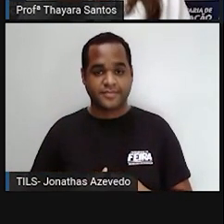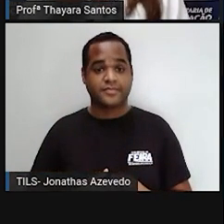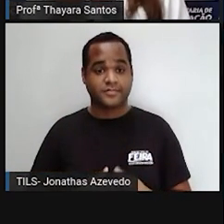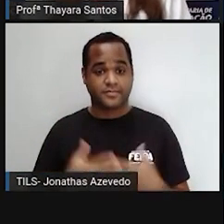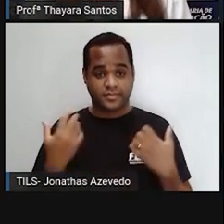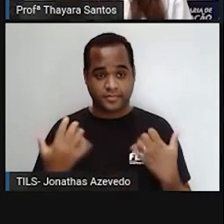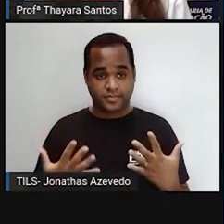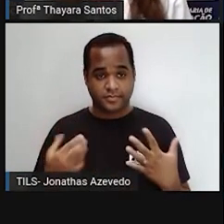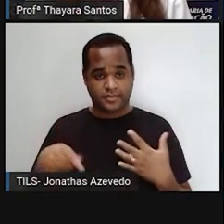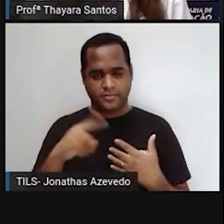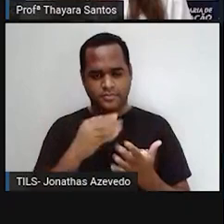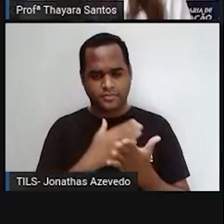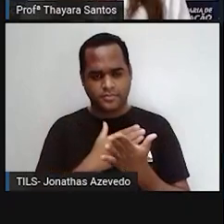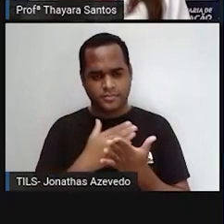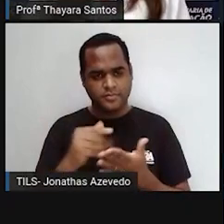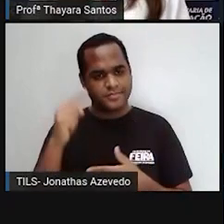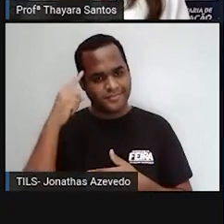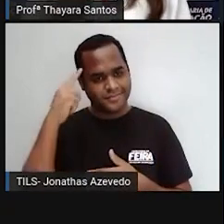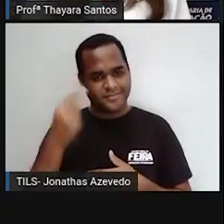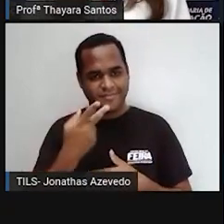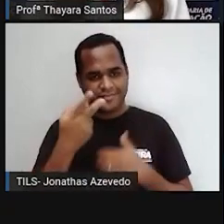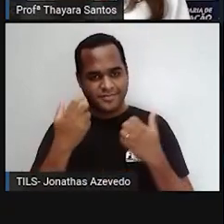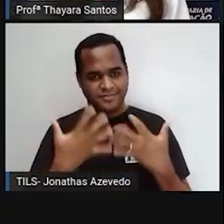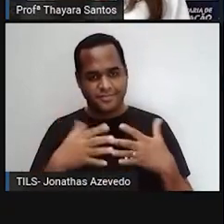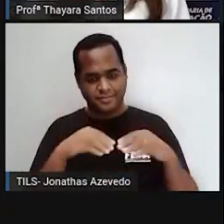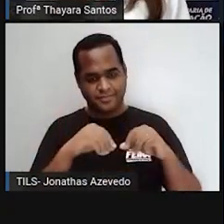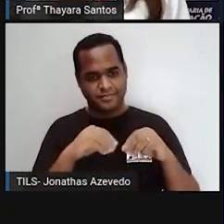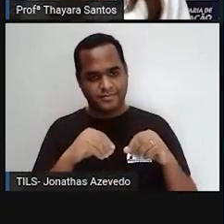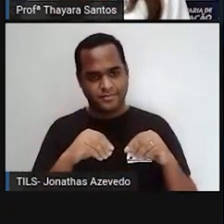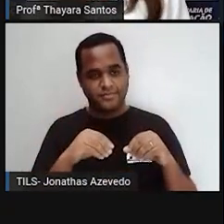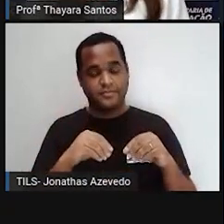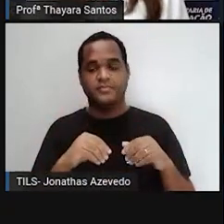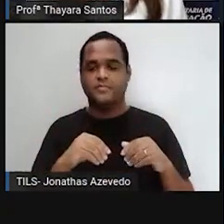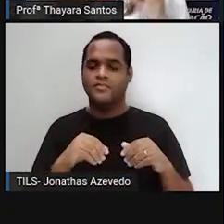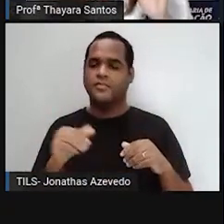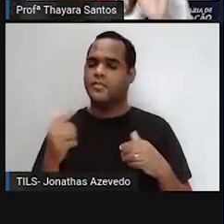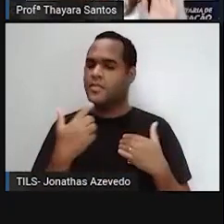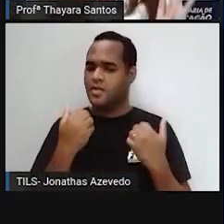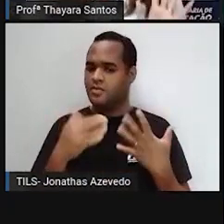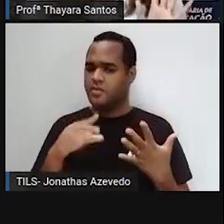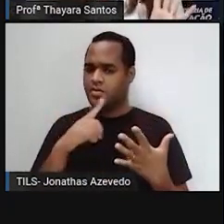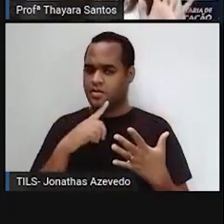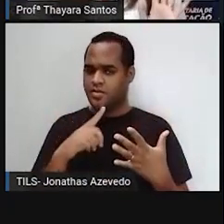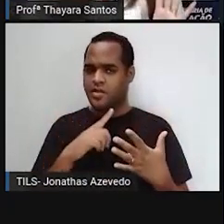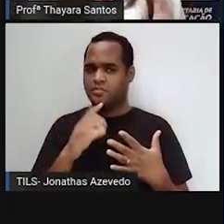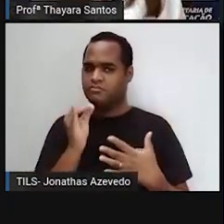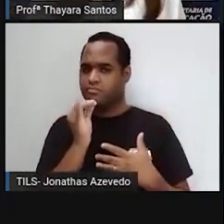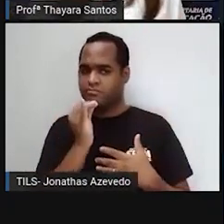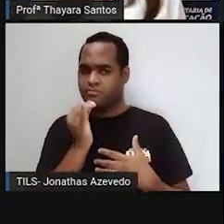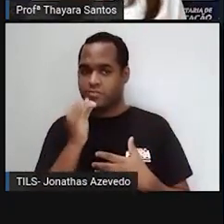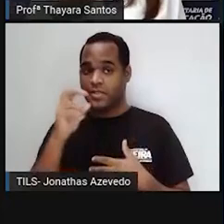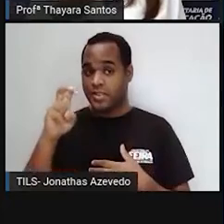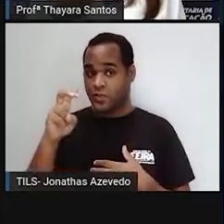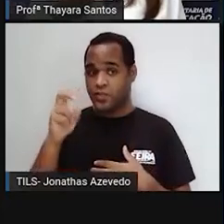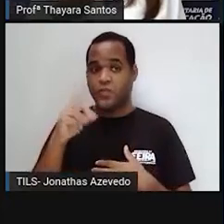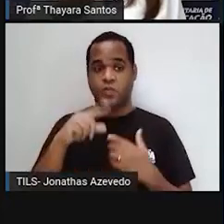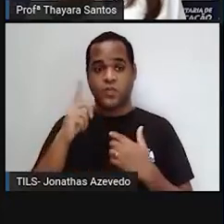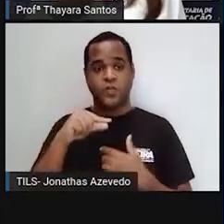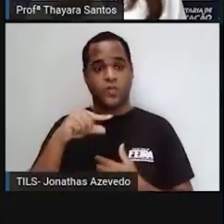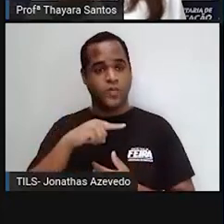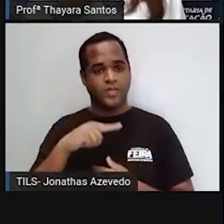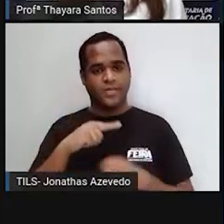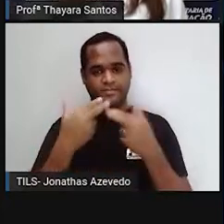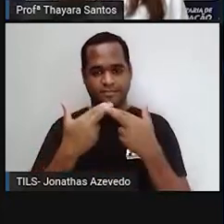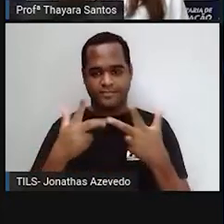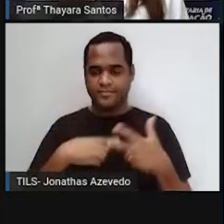Então, vamos começar falando sobre os ecossistemas terrestres. A gente tem, eu trouxe cinco exemplos pra vocês de ecossistemas terrestres.